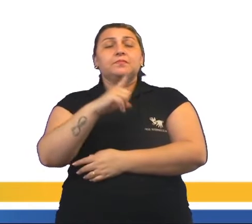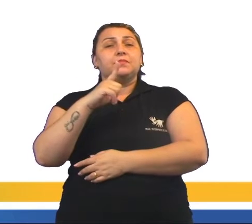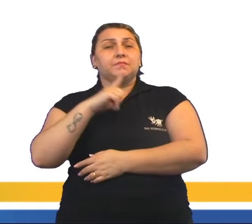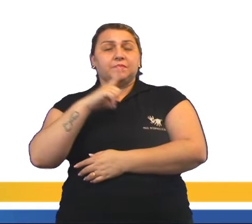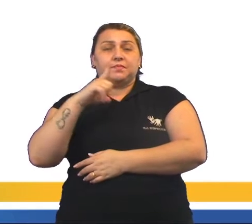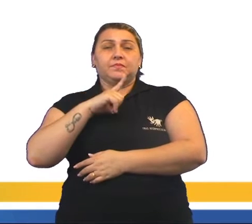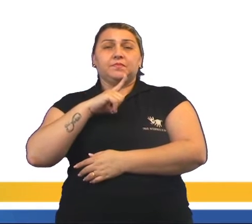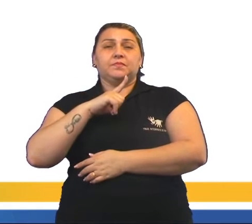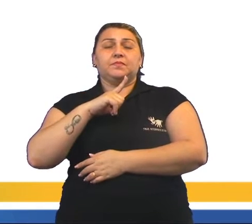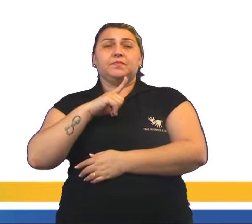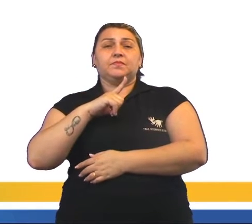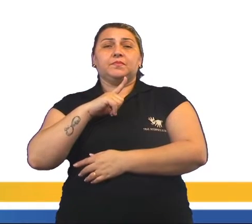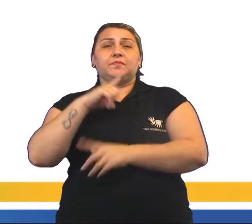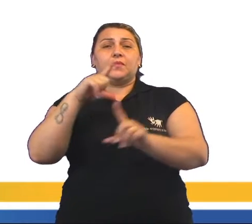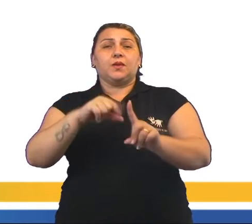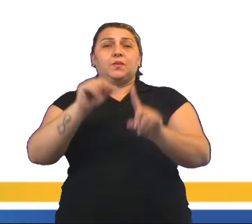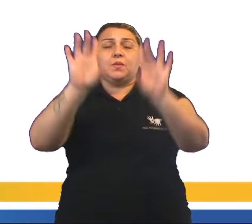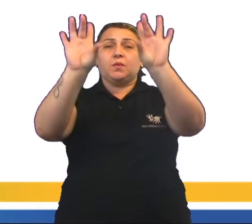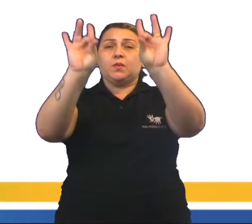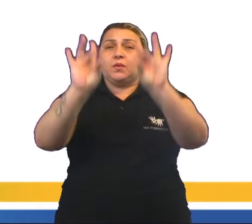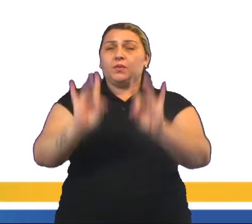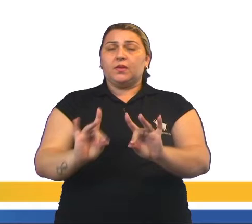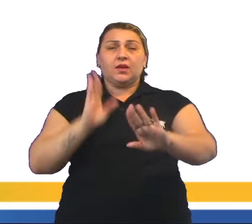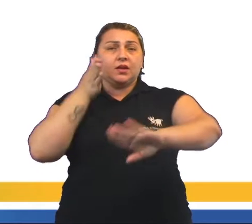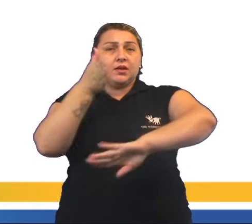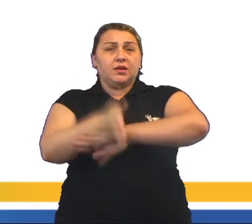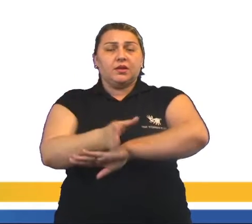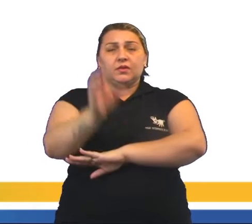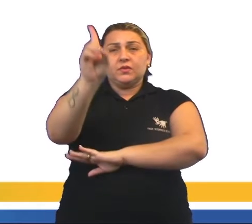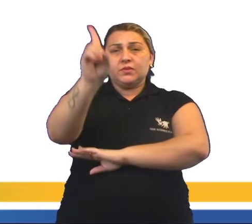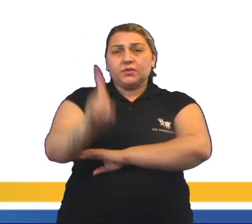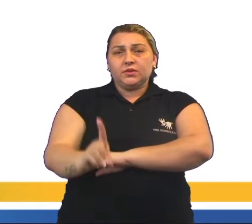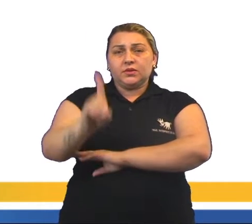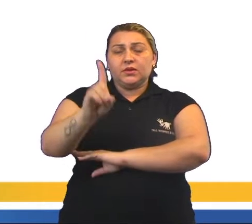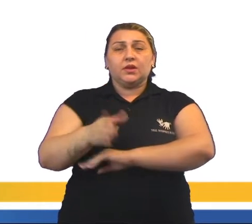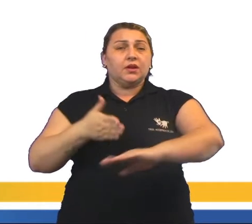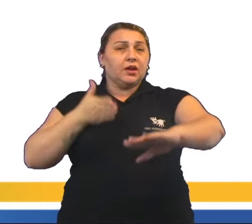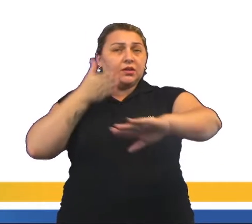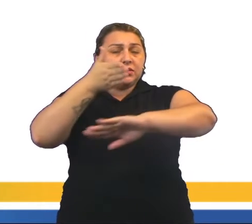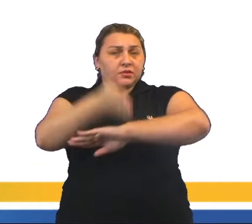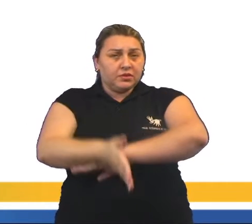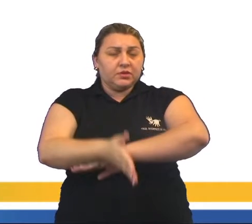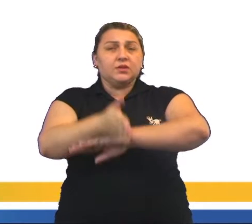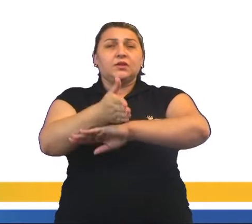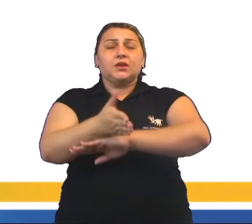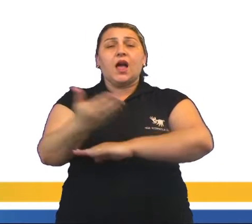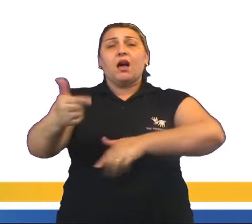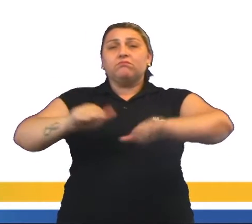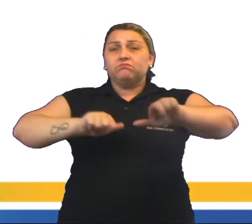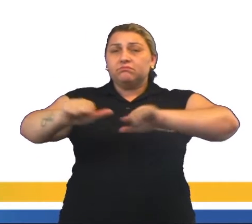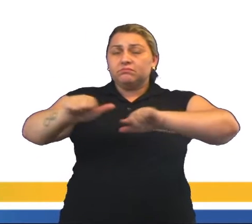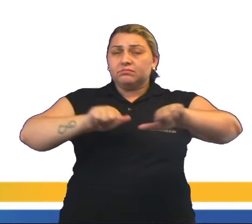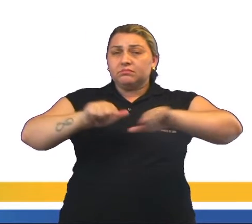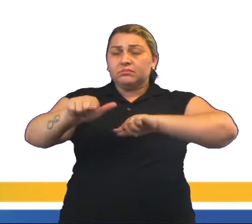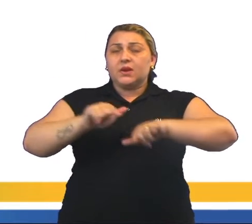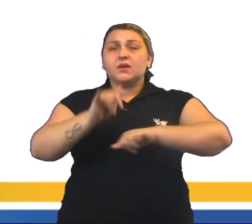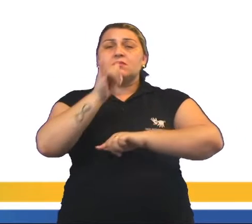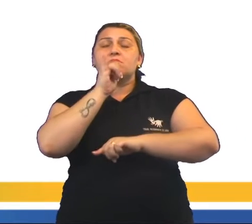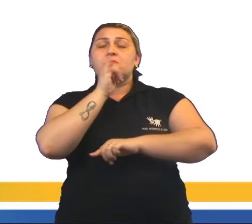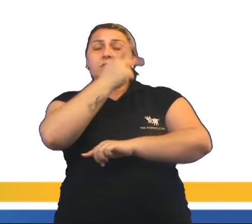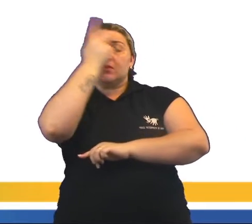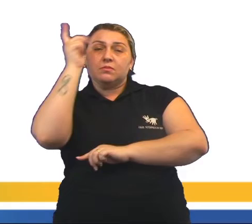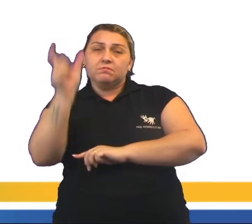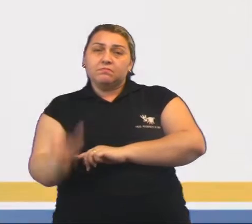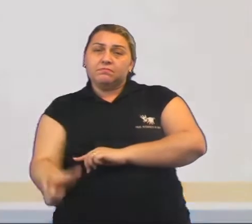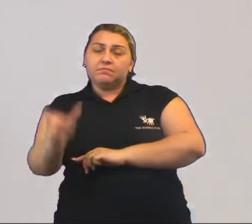ter os privilégios, ter acesso aos direitos, ter acesso aos serviços, a exemplo de uma